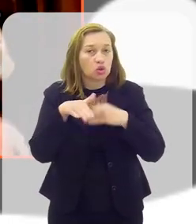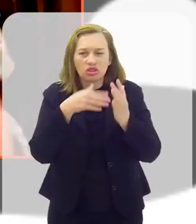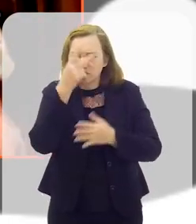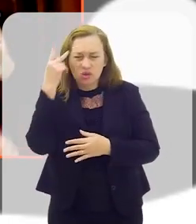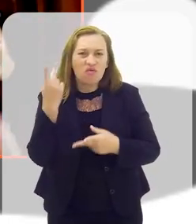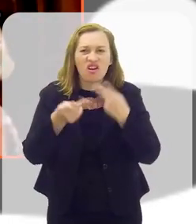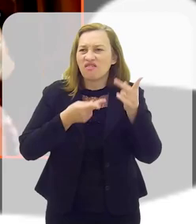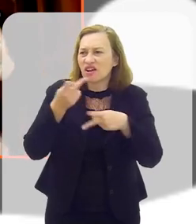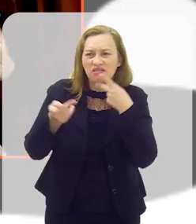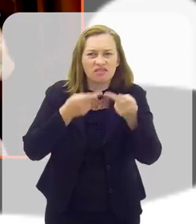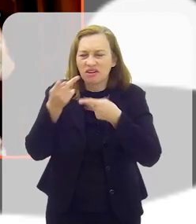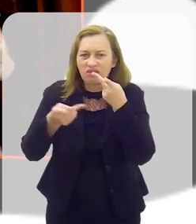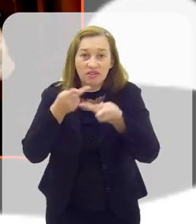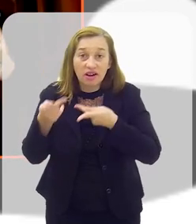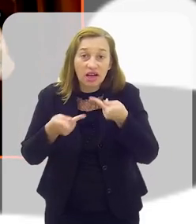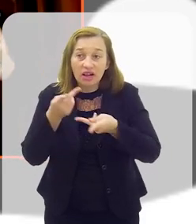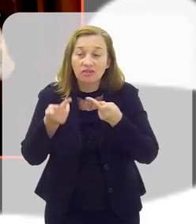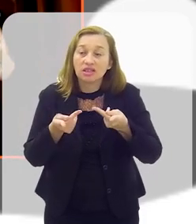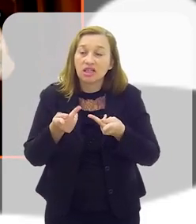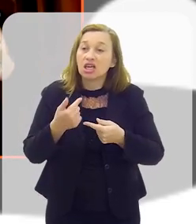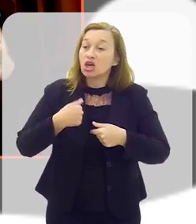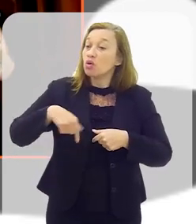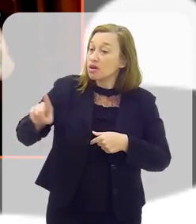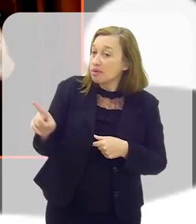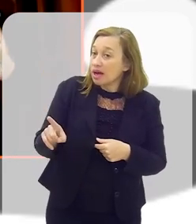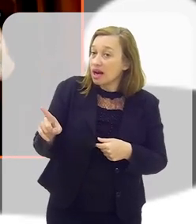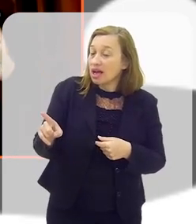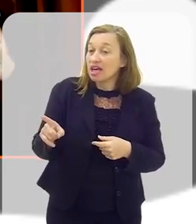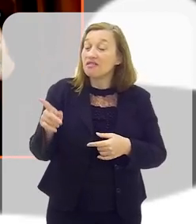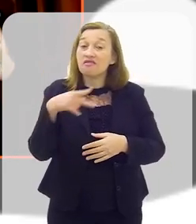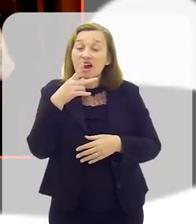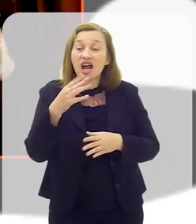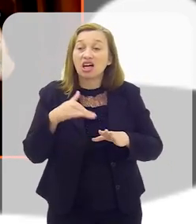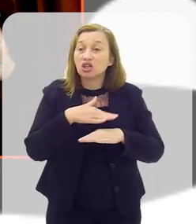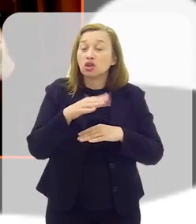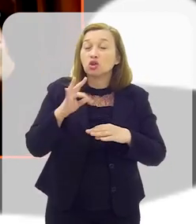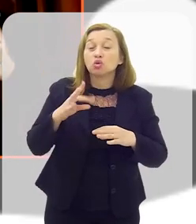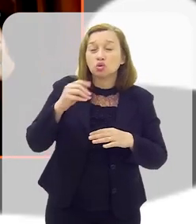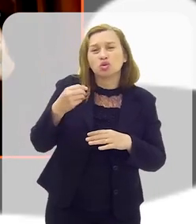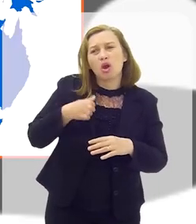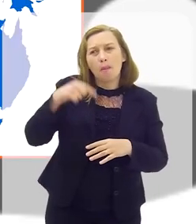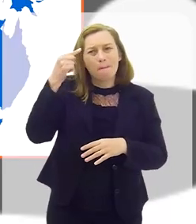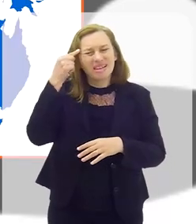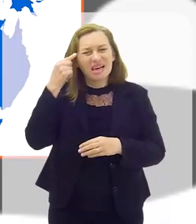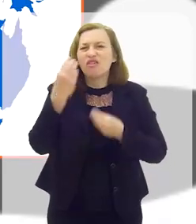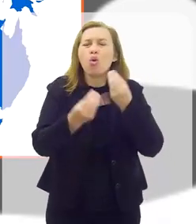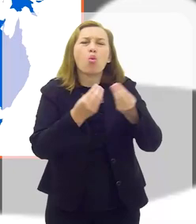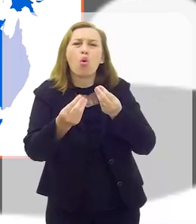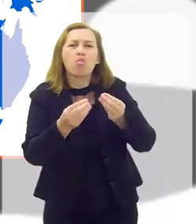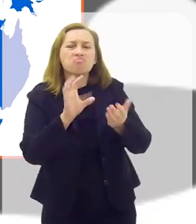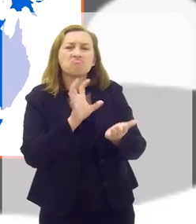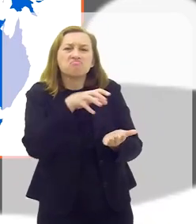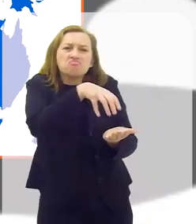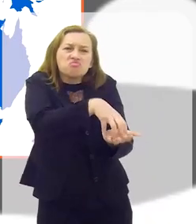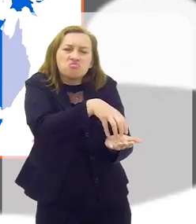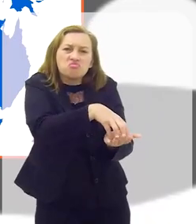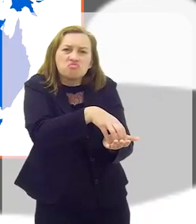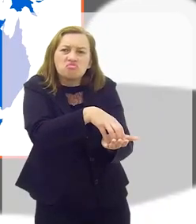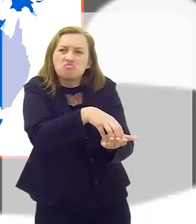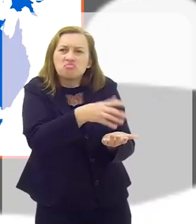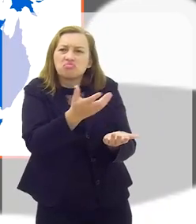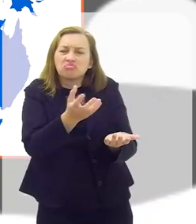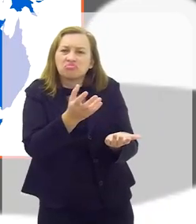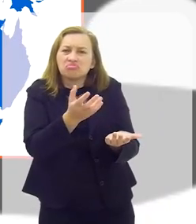pessoas falavam, falavam, falavam. E eu ia para lá e dizia os meus pensamentos. Mas como uma rede? Não entendi. É um